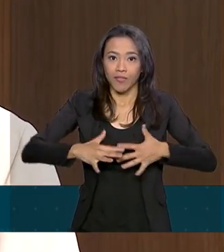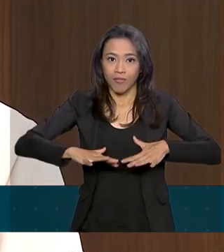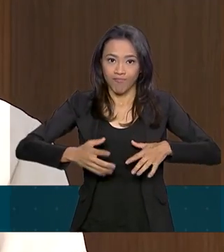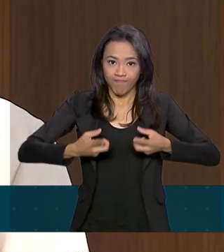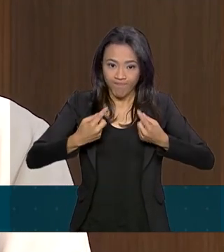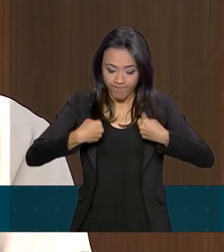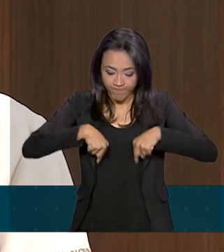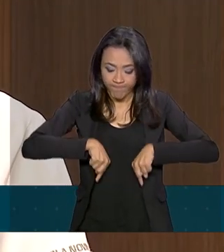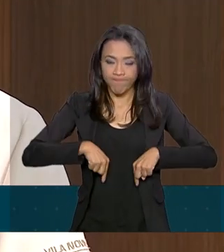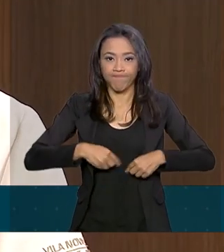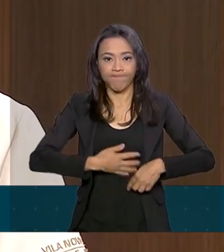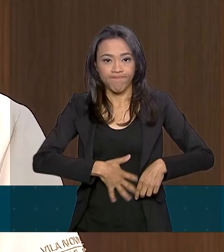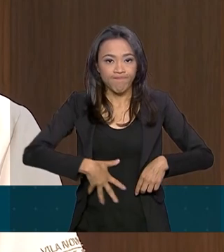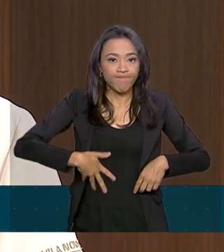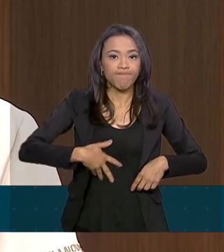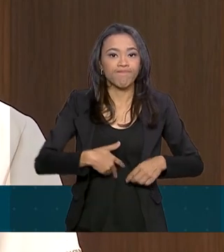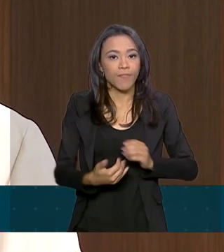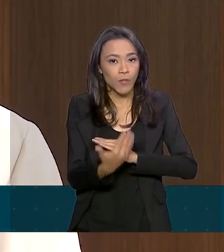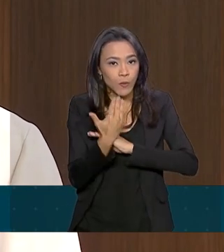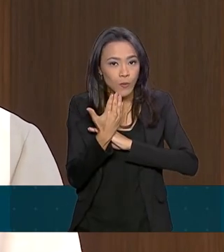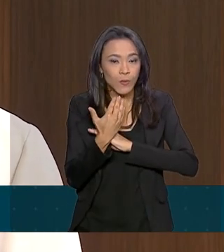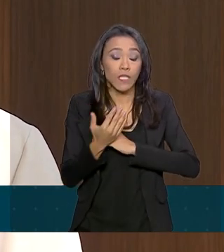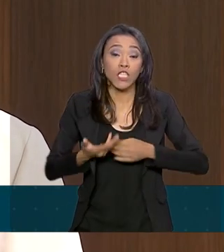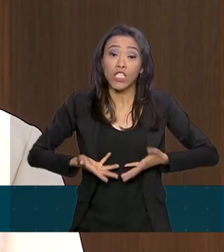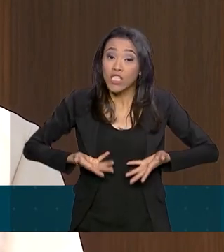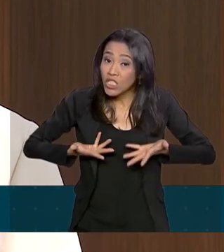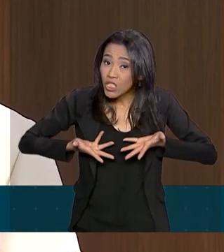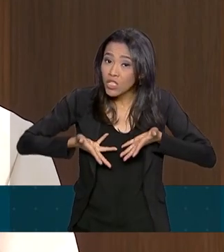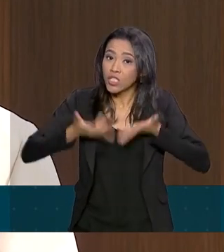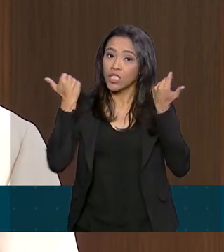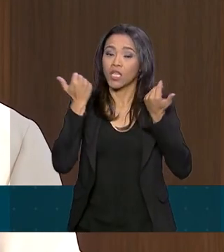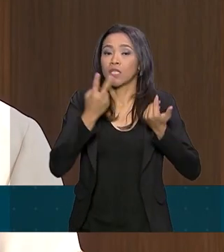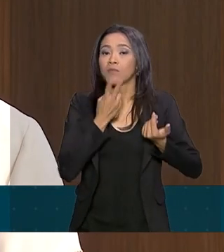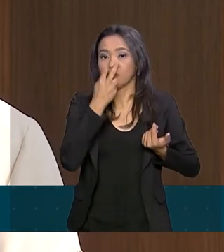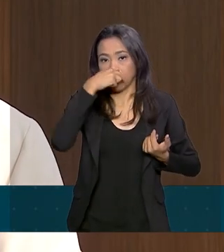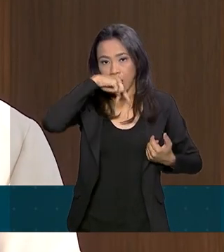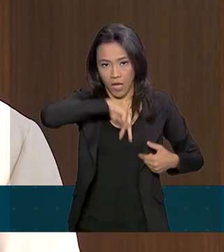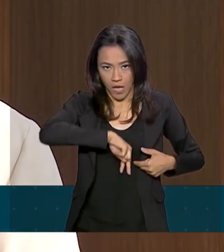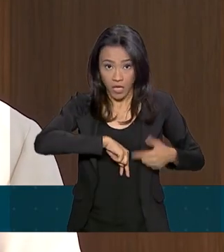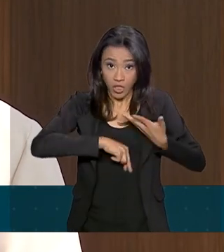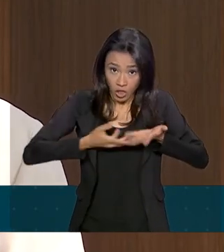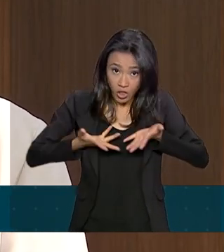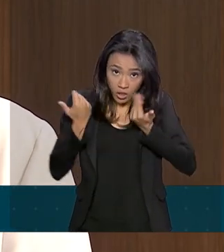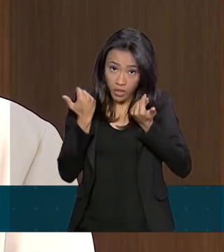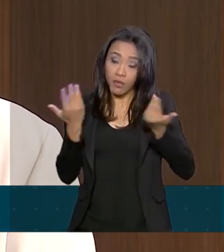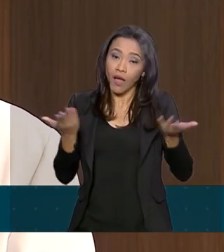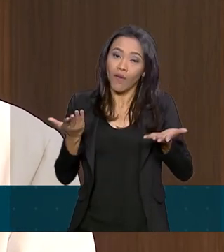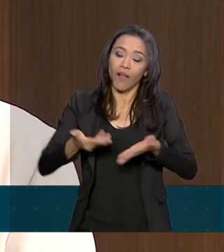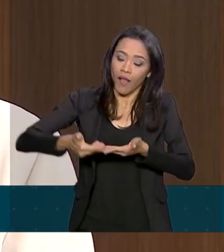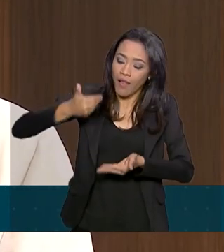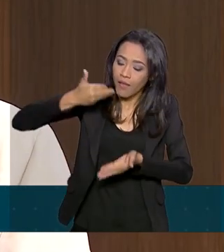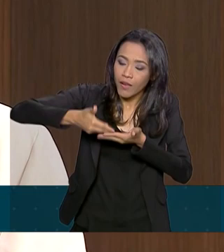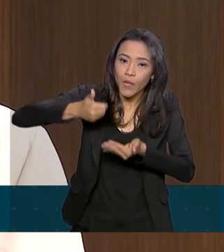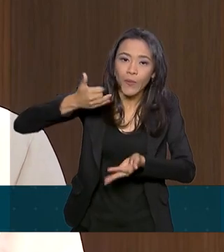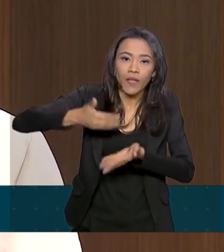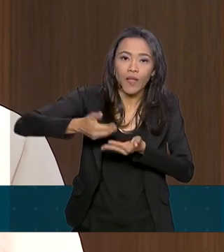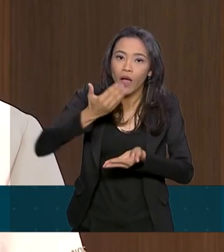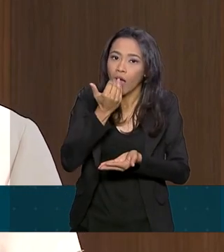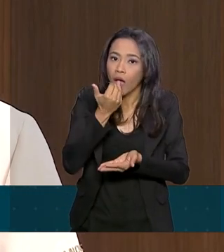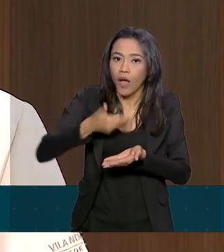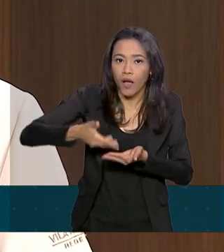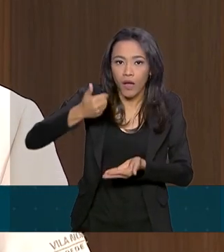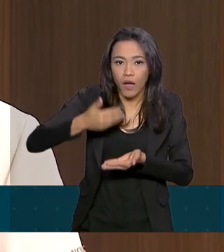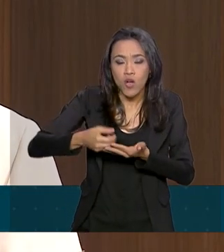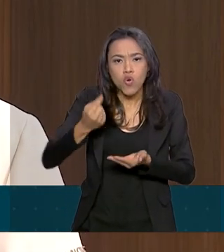mas, vamos dizer assim, retirando a sonda gástrica, ele vai para uma dieta líquida. Um, dois dias de